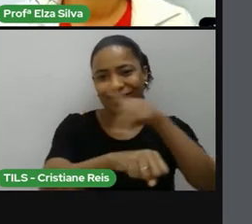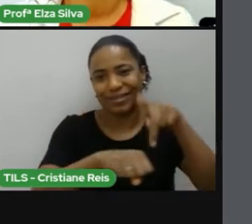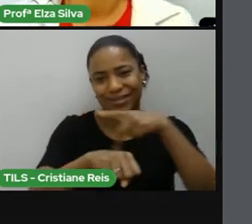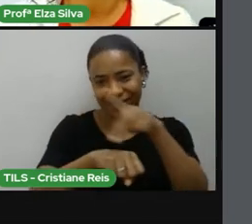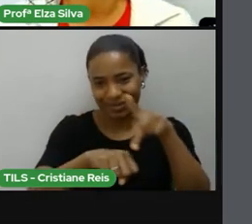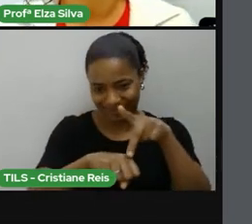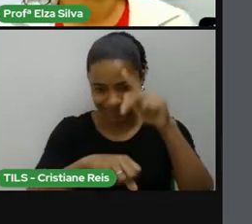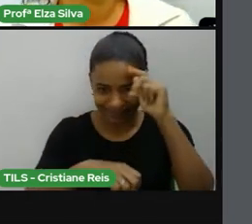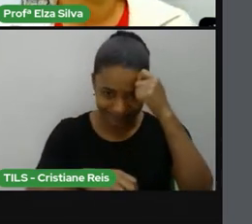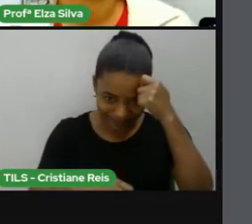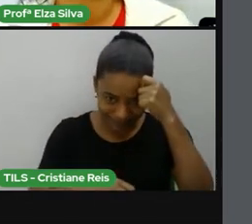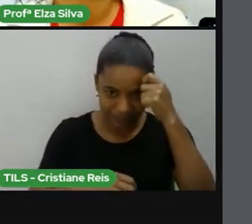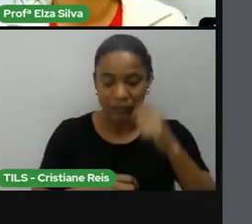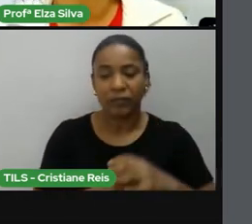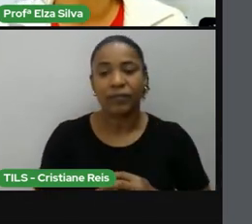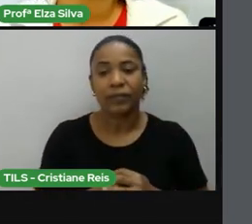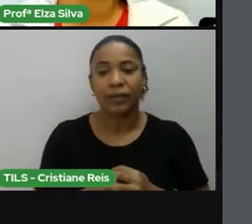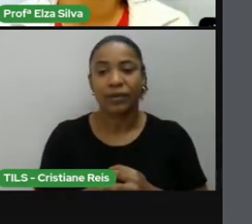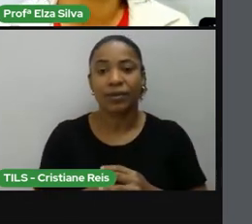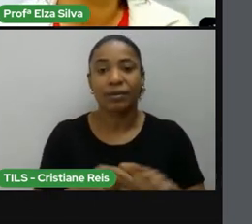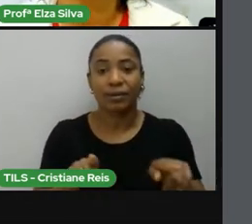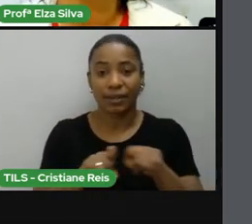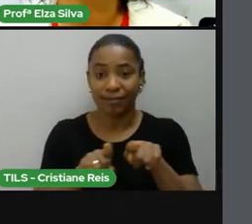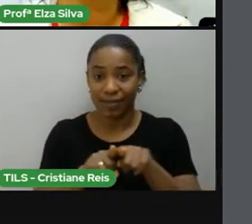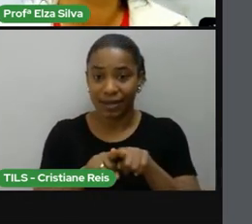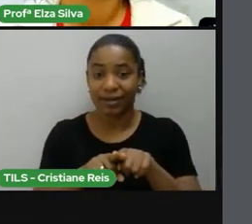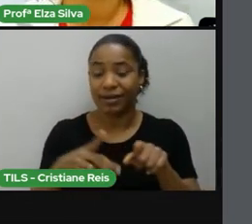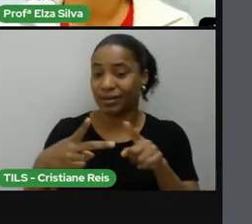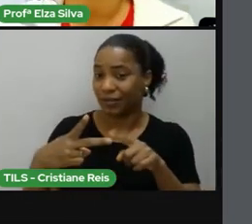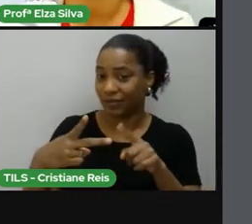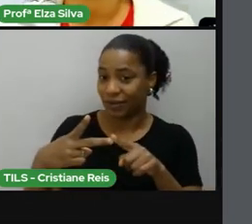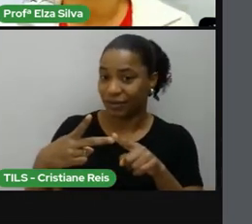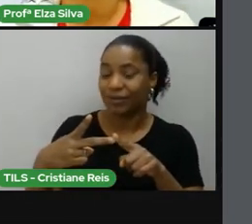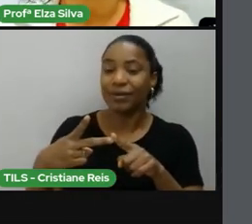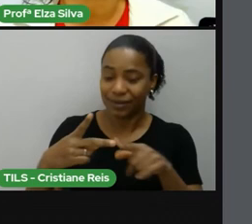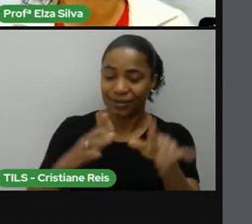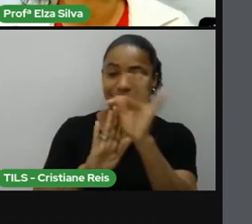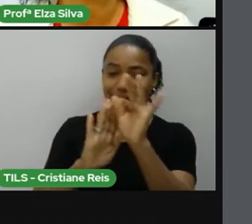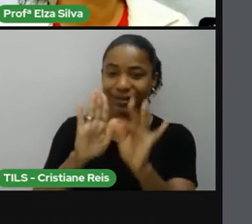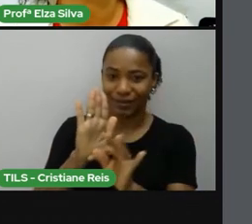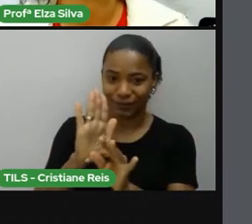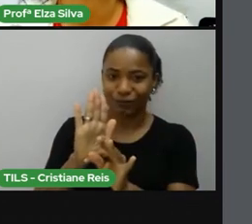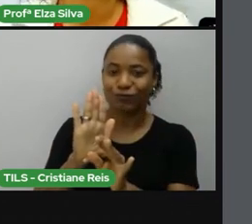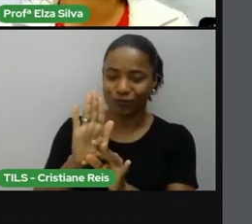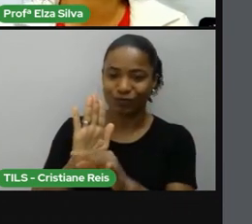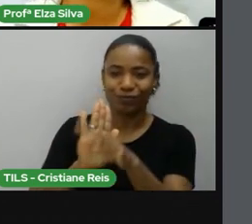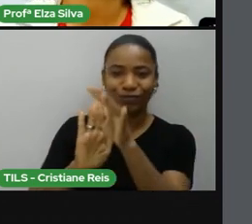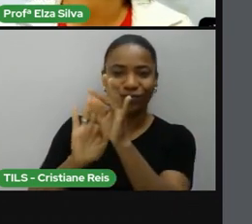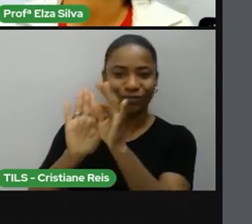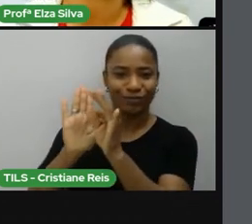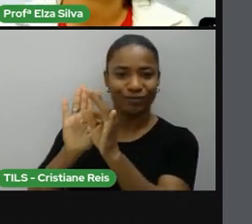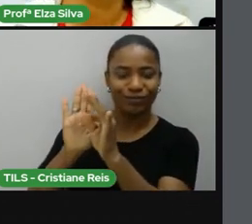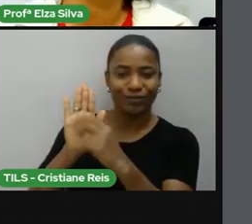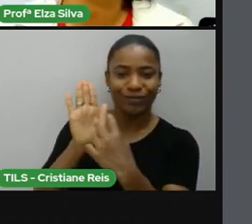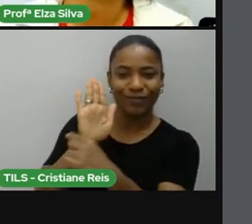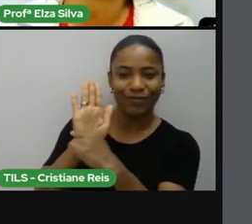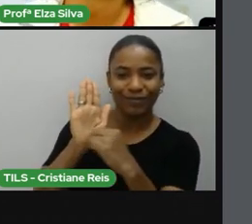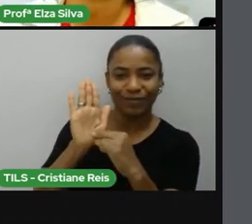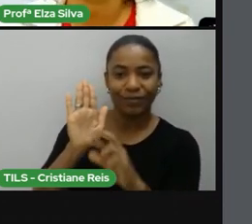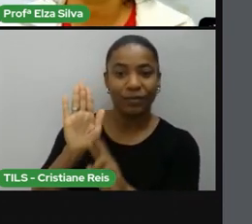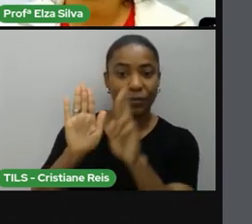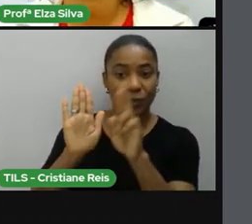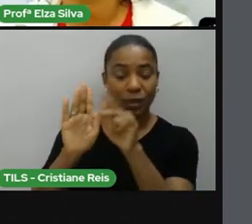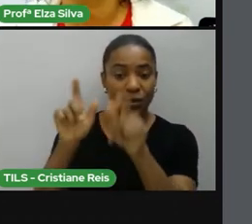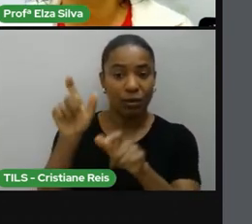Vimos também que no texto biográfico predomina o uso de verbos e marcas temporais que